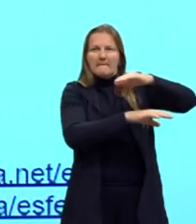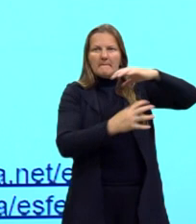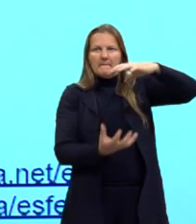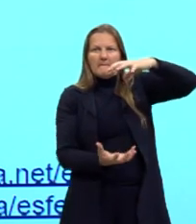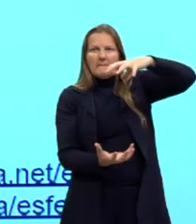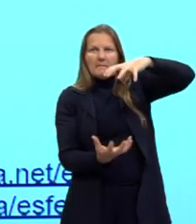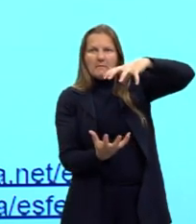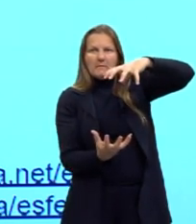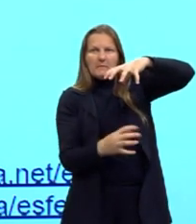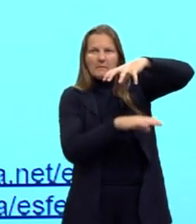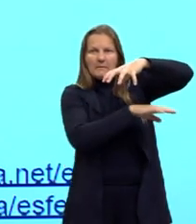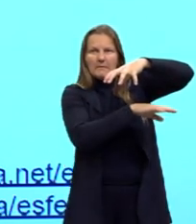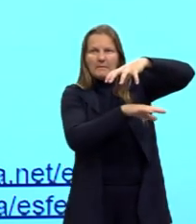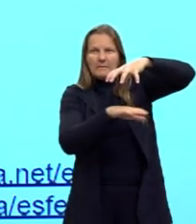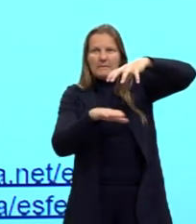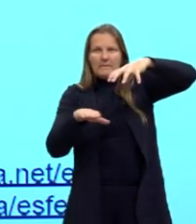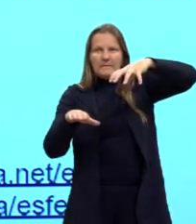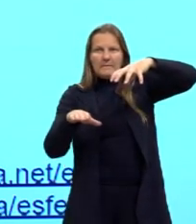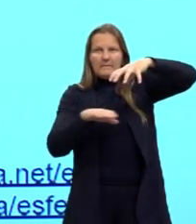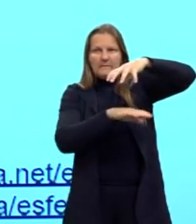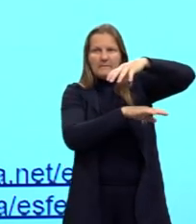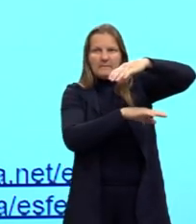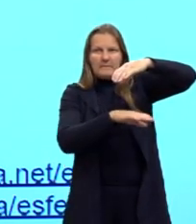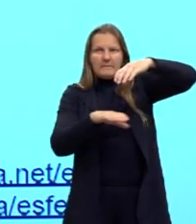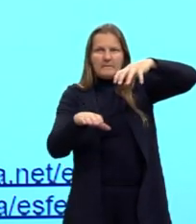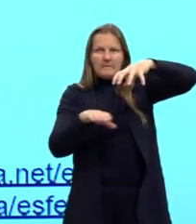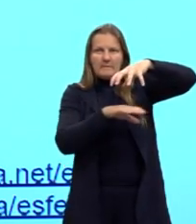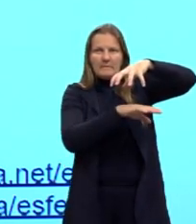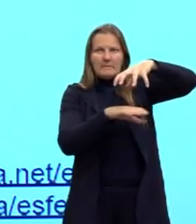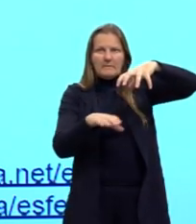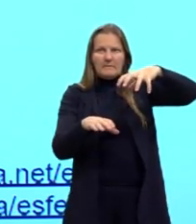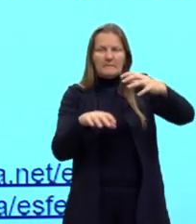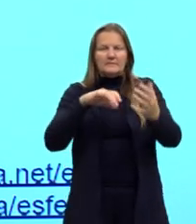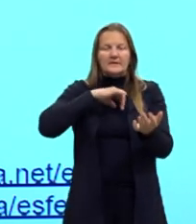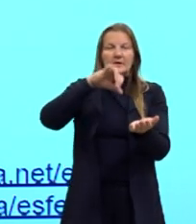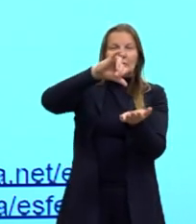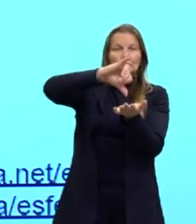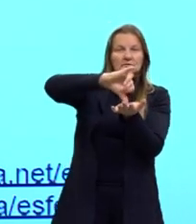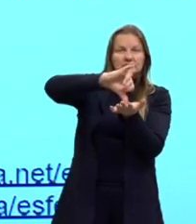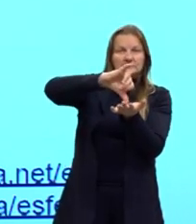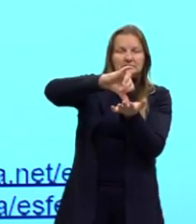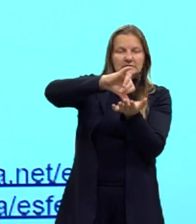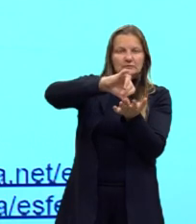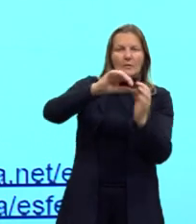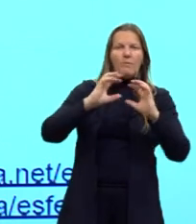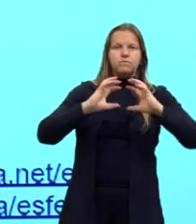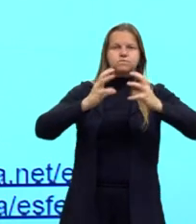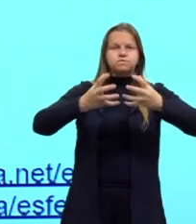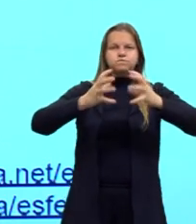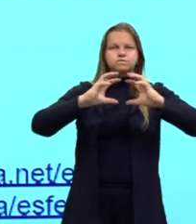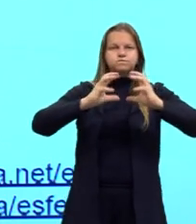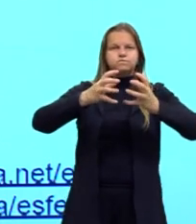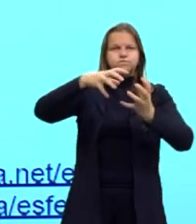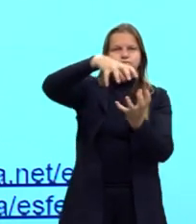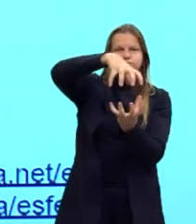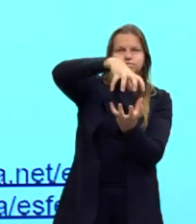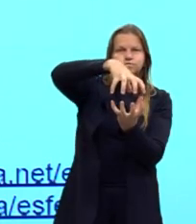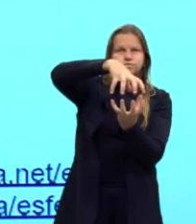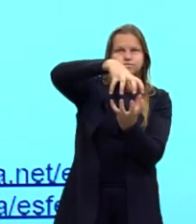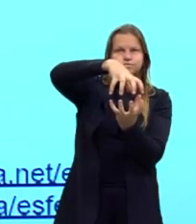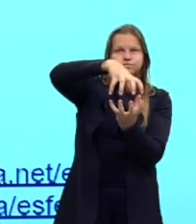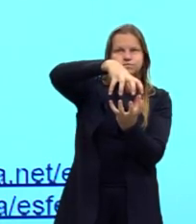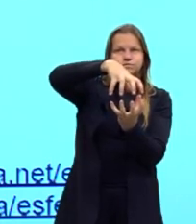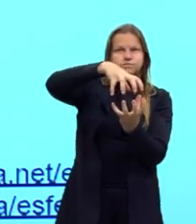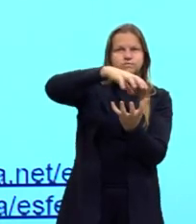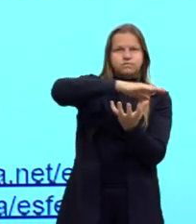foi feito na horizontal e ele contém o centro da nossa esfera. Ele recebe o nome de Equador, maior